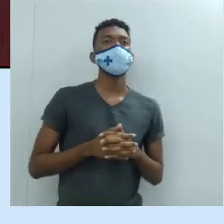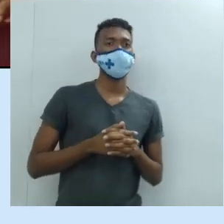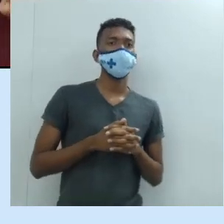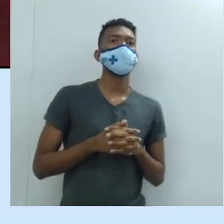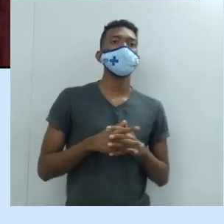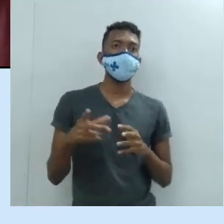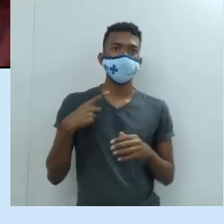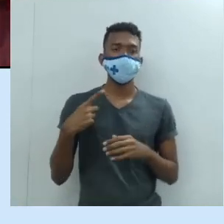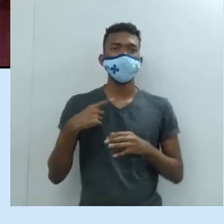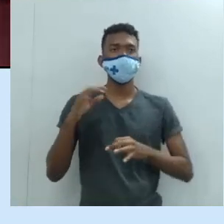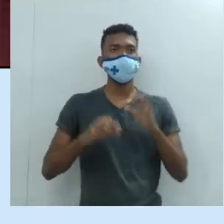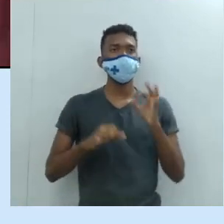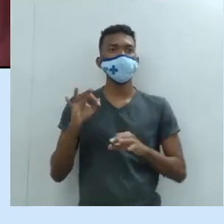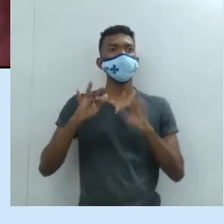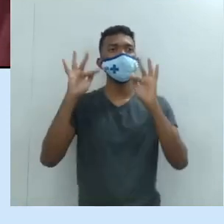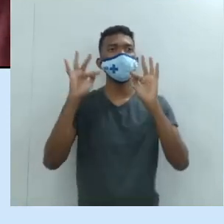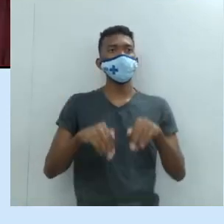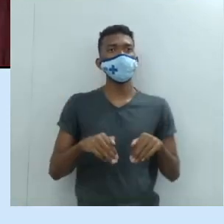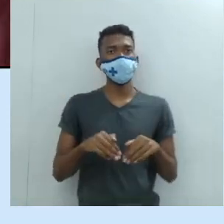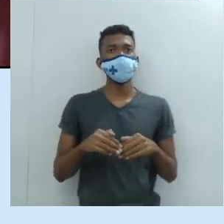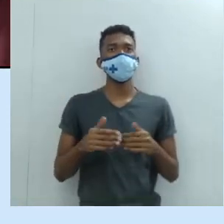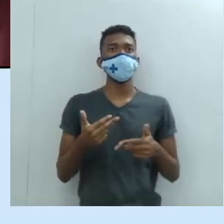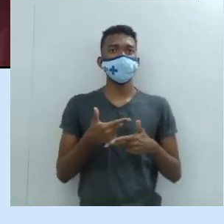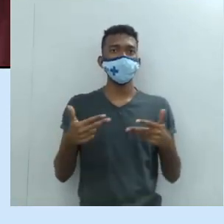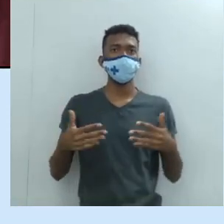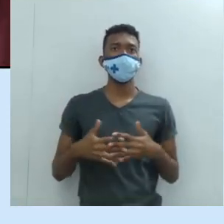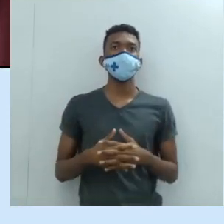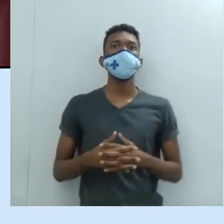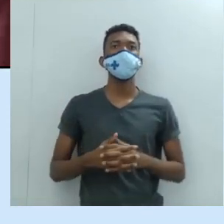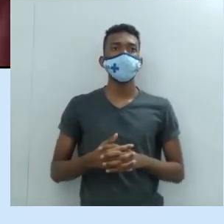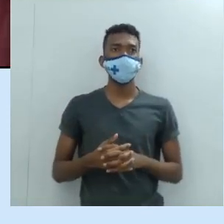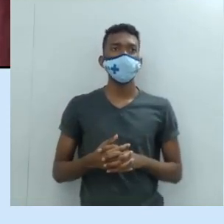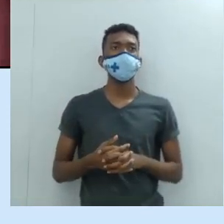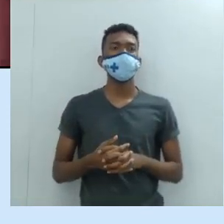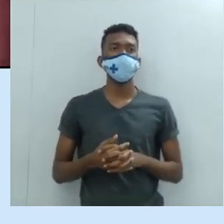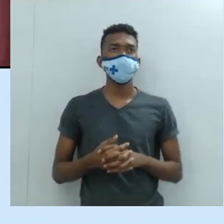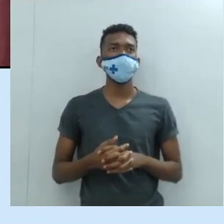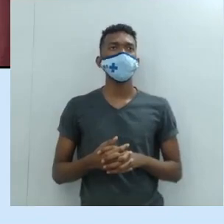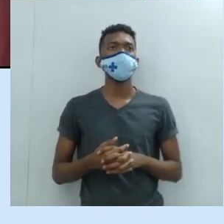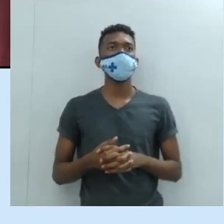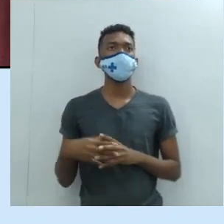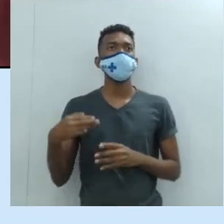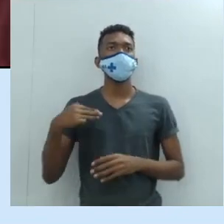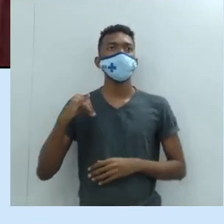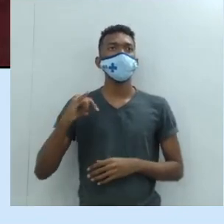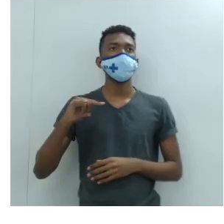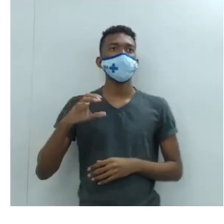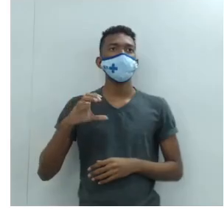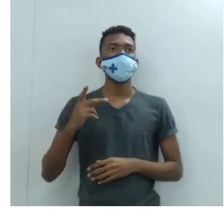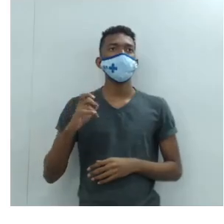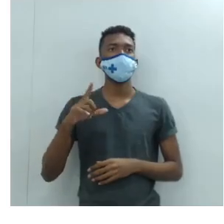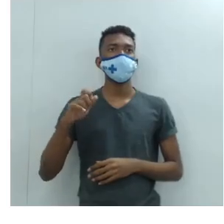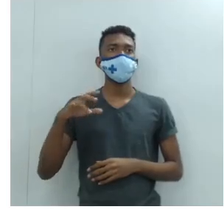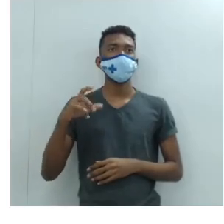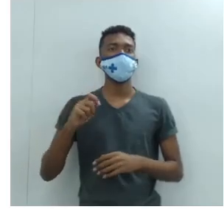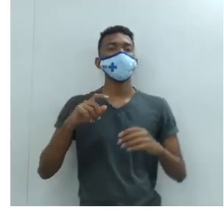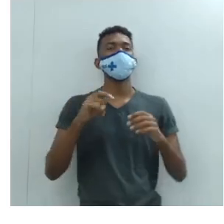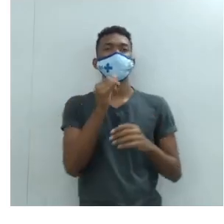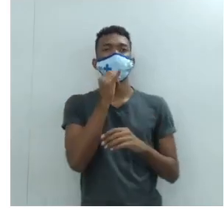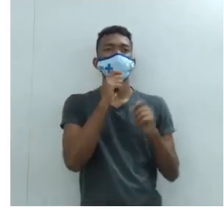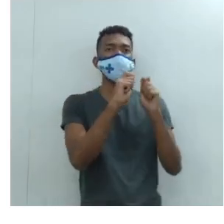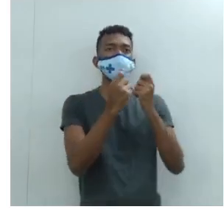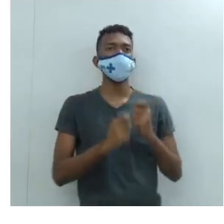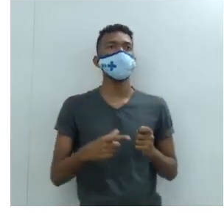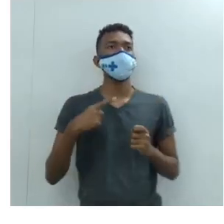julgamento final, o grande julgamento final. Então, Michelangelo, exemplo na escultura, você vai ter o